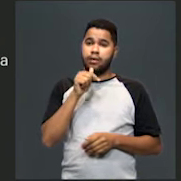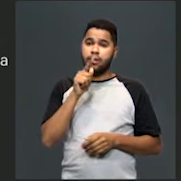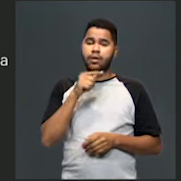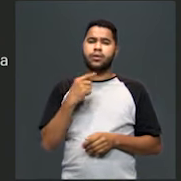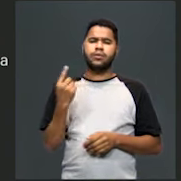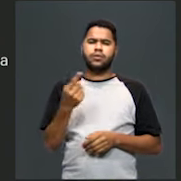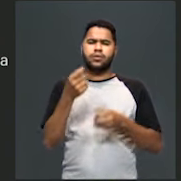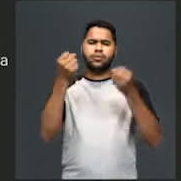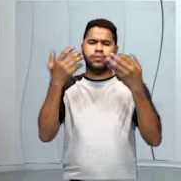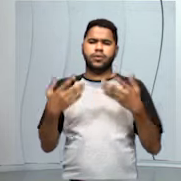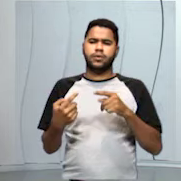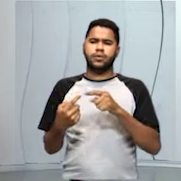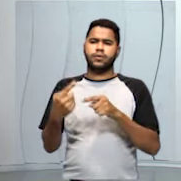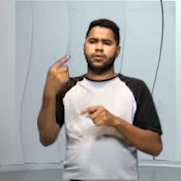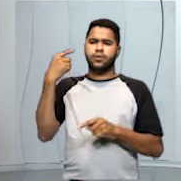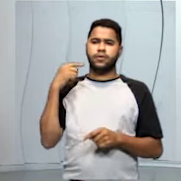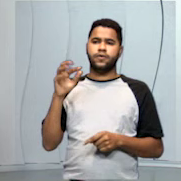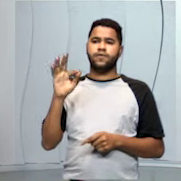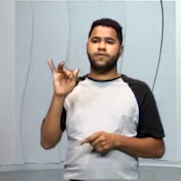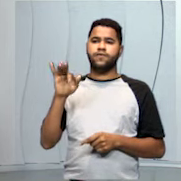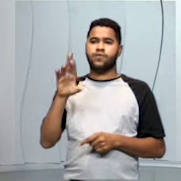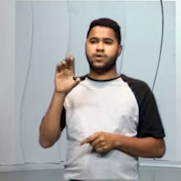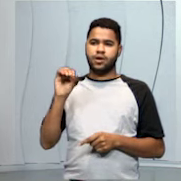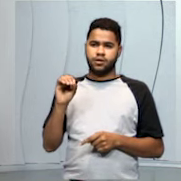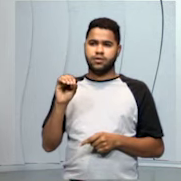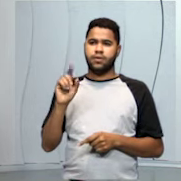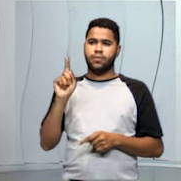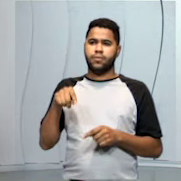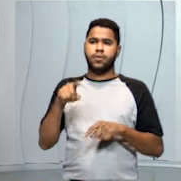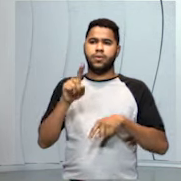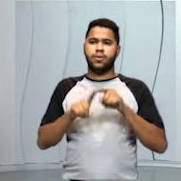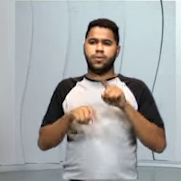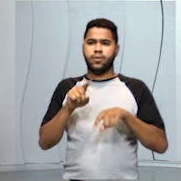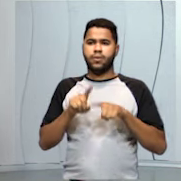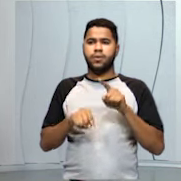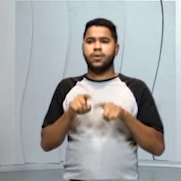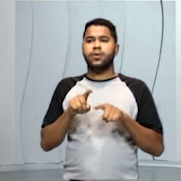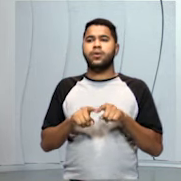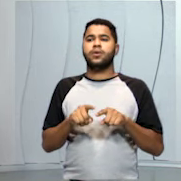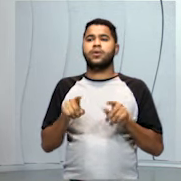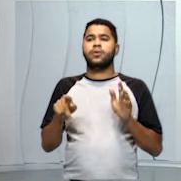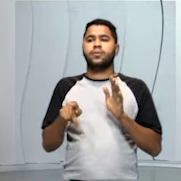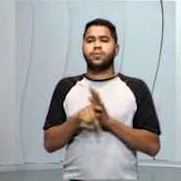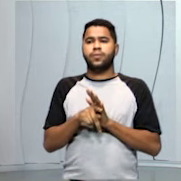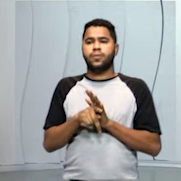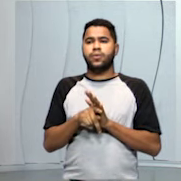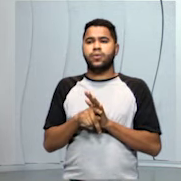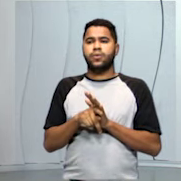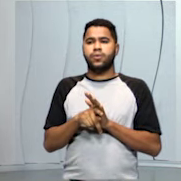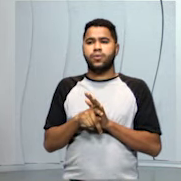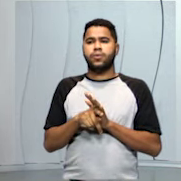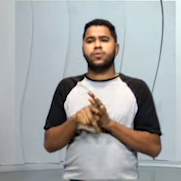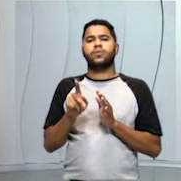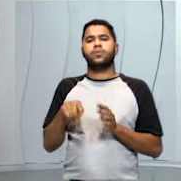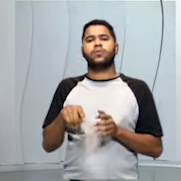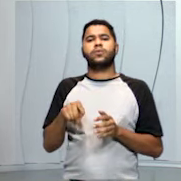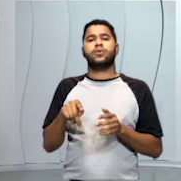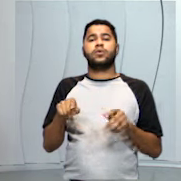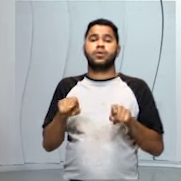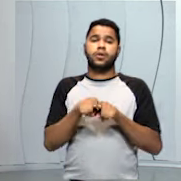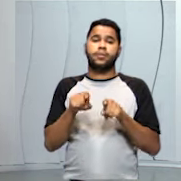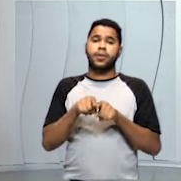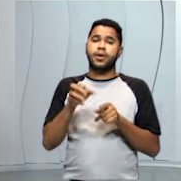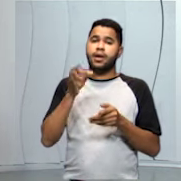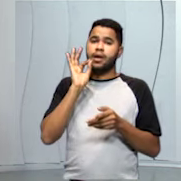Nós falamos lá atrás da filtração no filtro, no aparelho de filtrar a água, no filtro do café